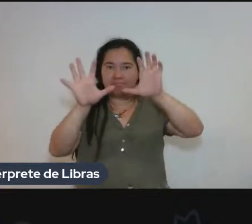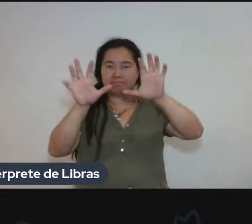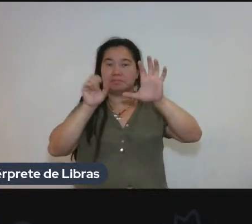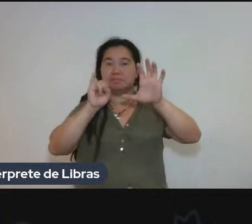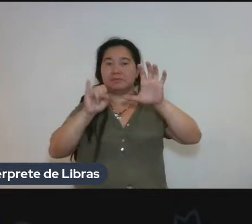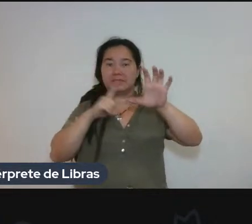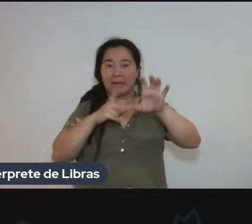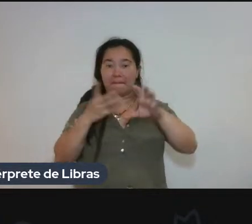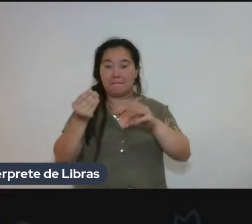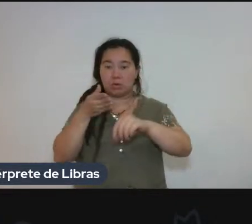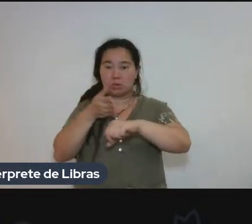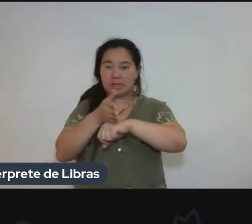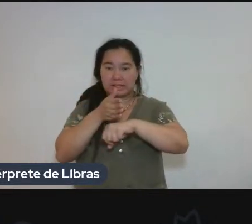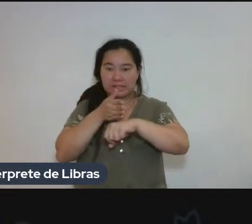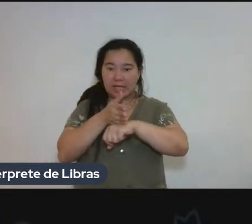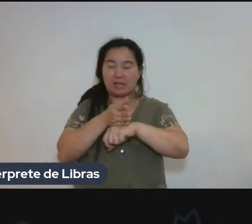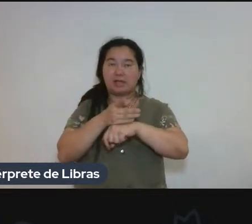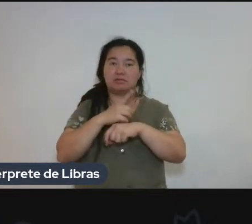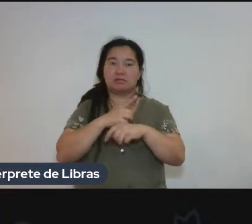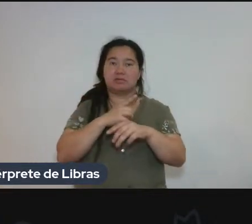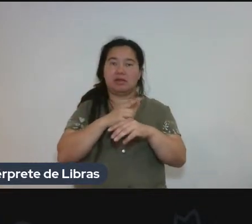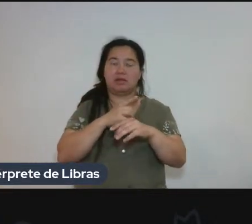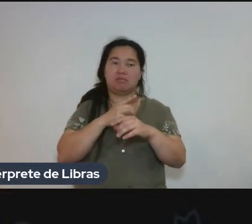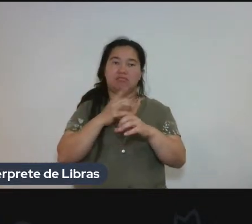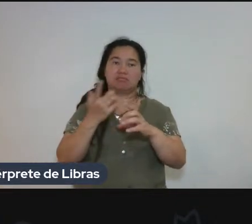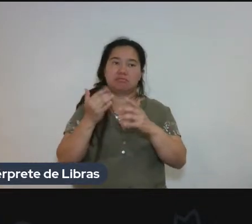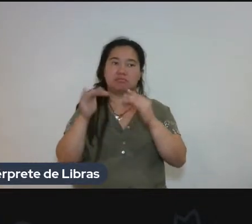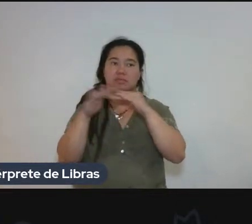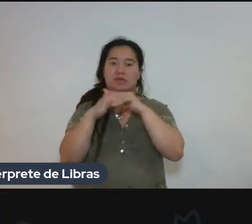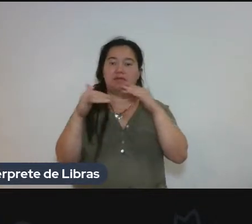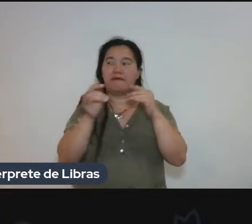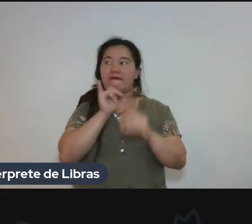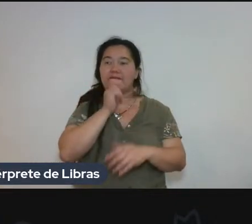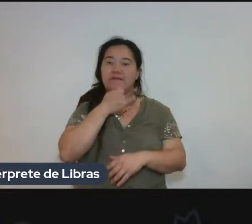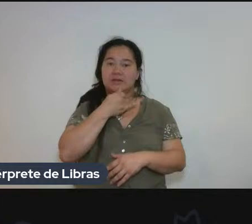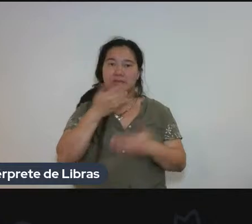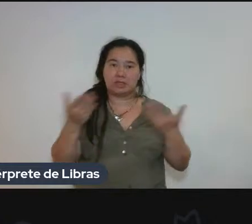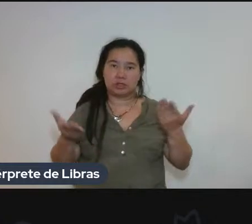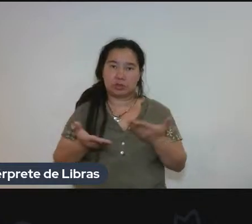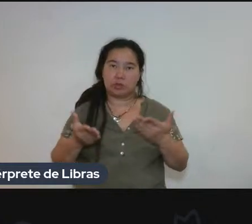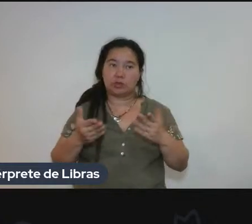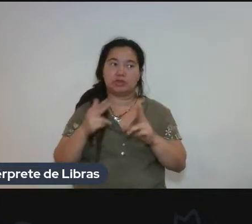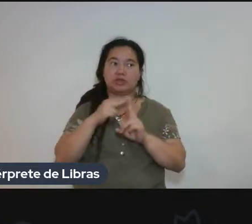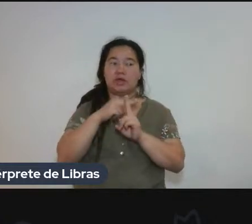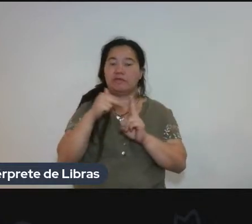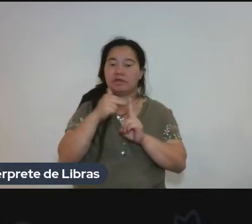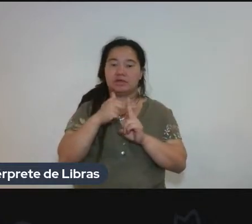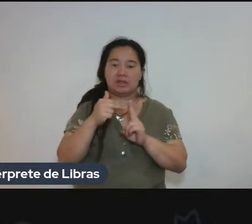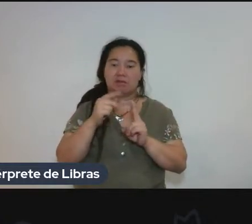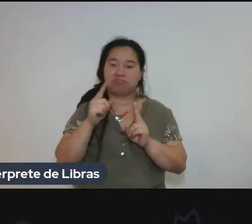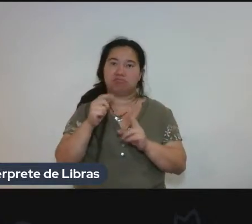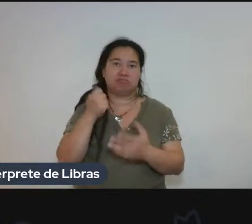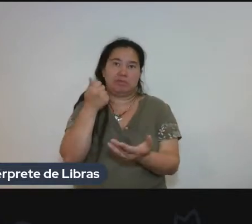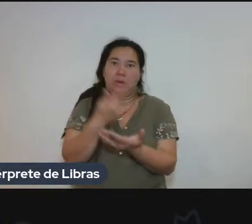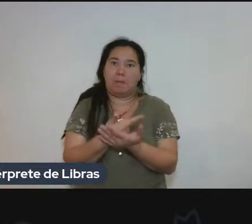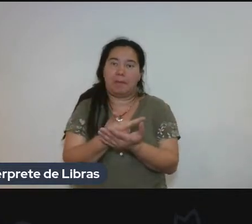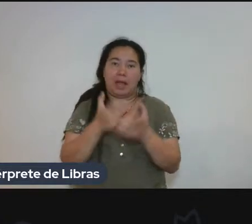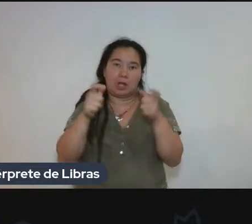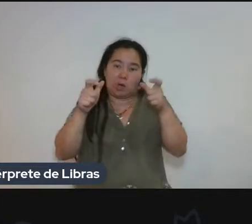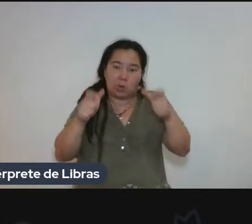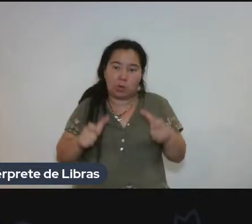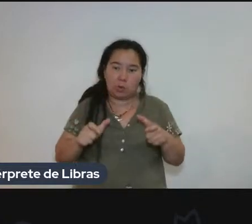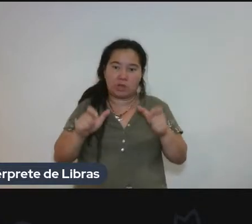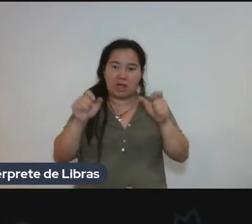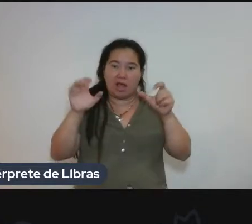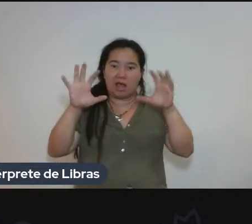infelizmente, hoje a universidade, ela não paga, né? A hospedagem, sou eu que pago. E se a gente, quanto mais